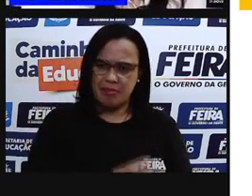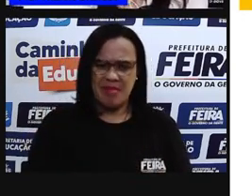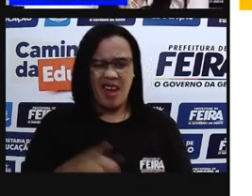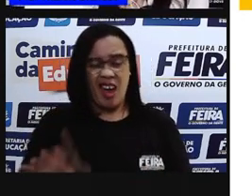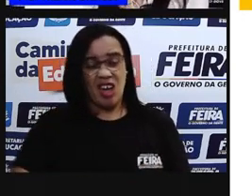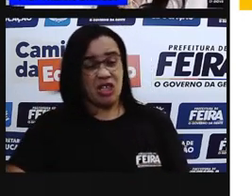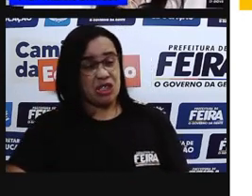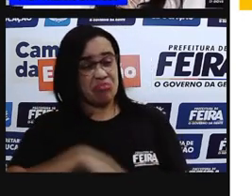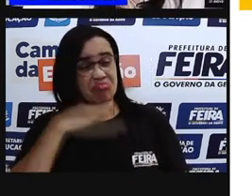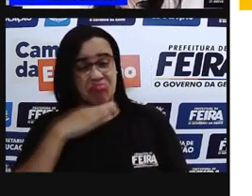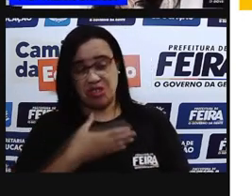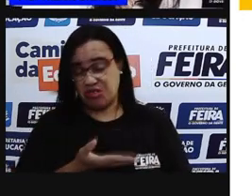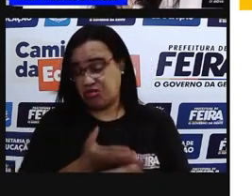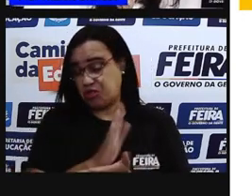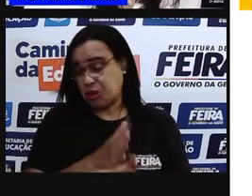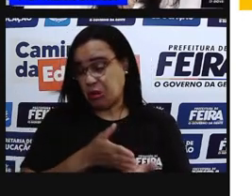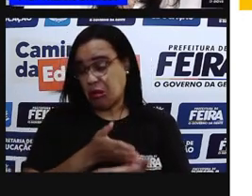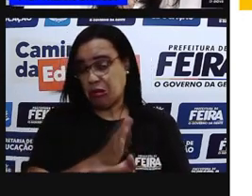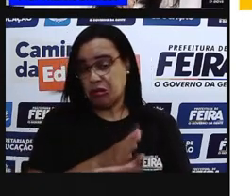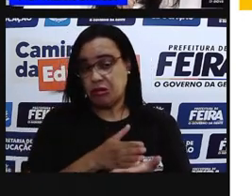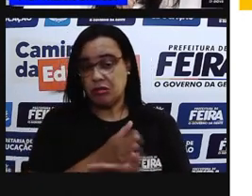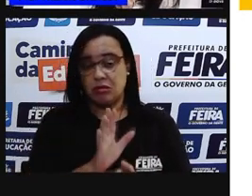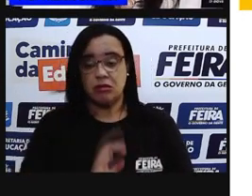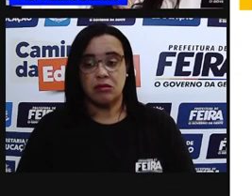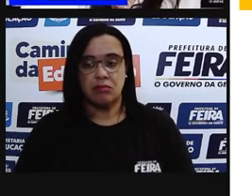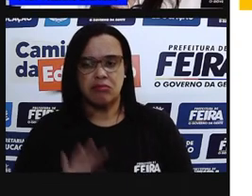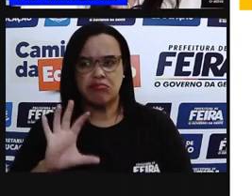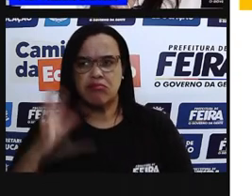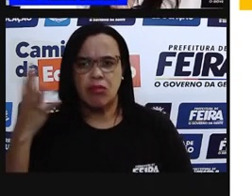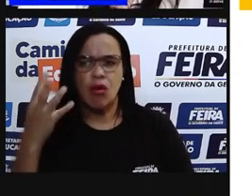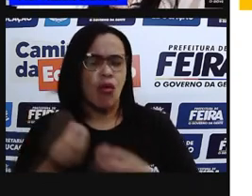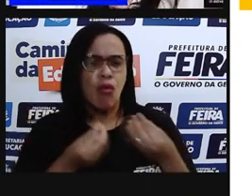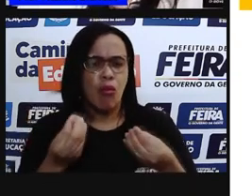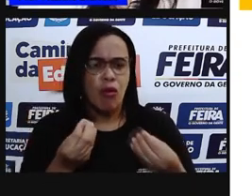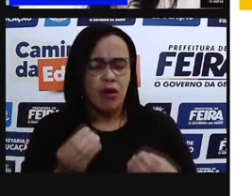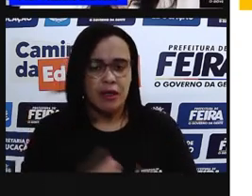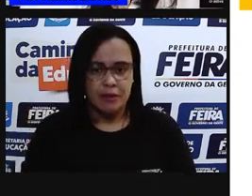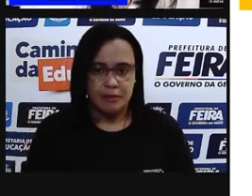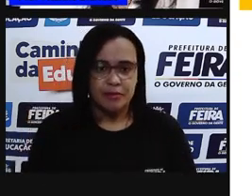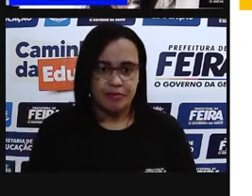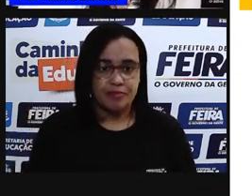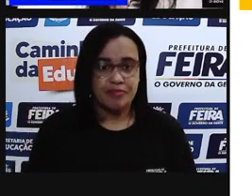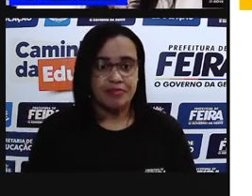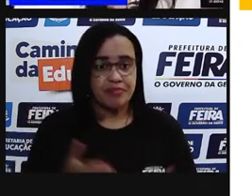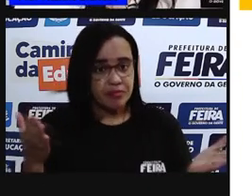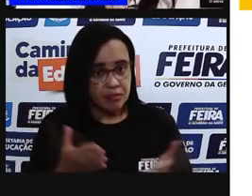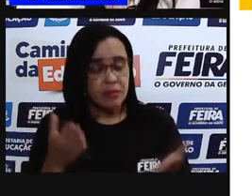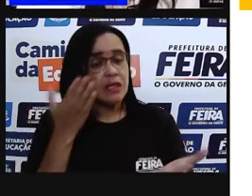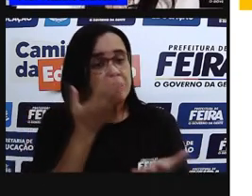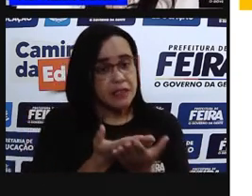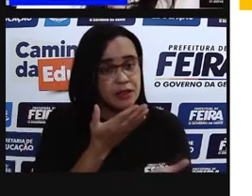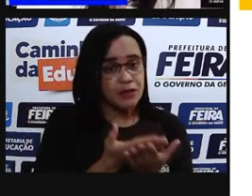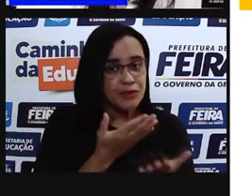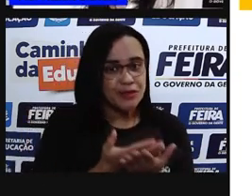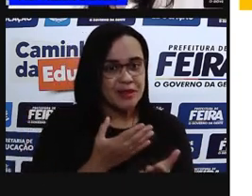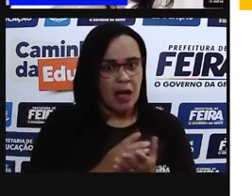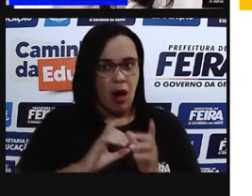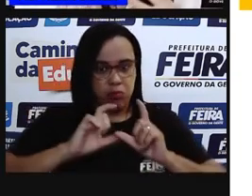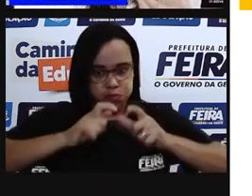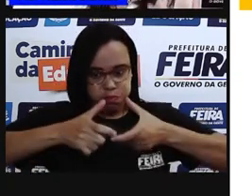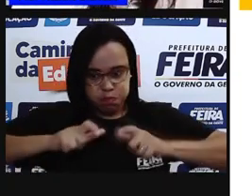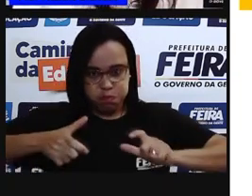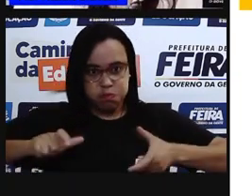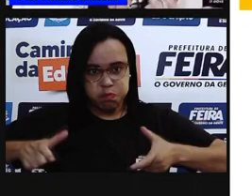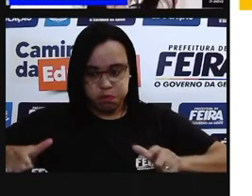E aí, o que aconteceu? Que história é essa, professora? Nós vamos estudar sobre essa duplicação, sobre